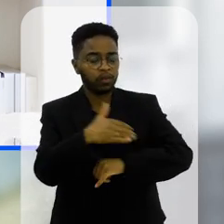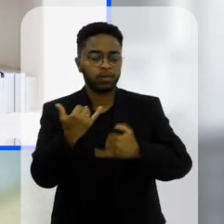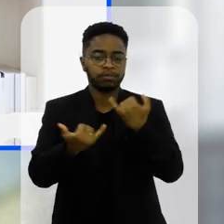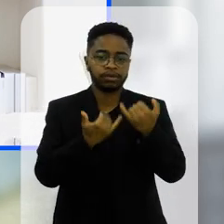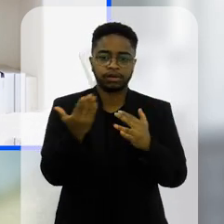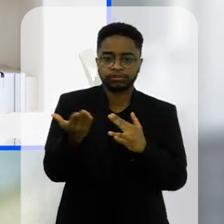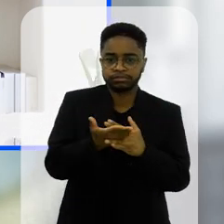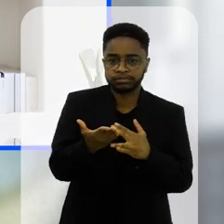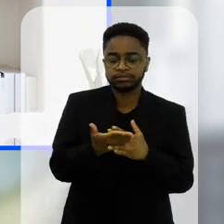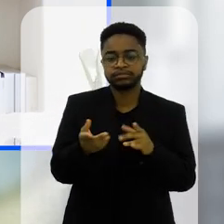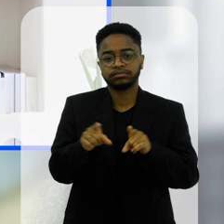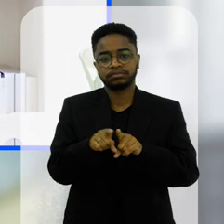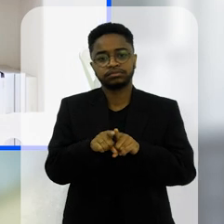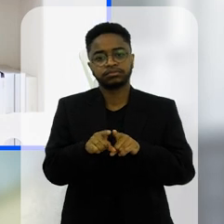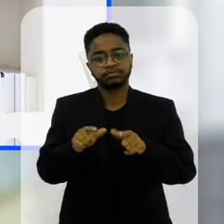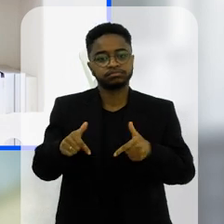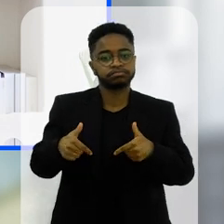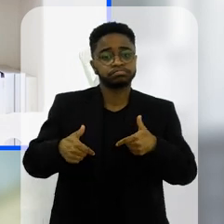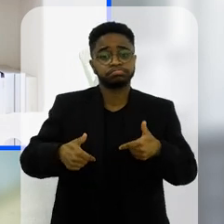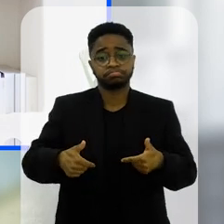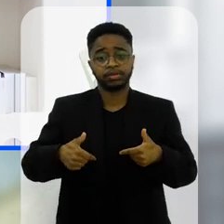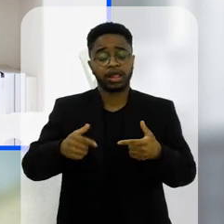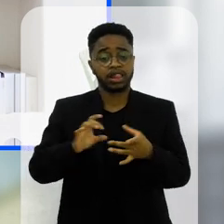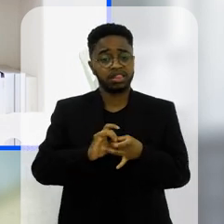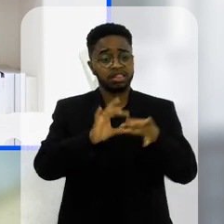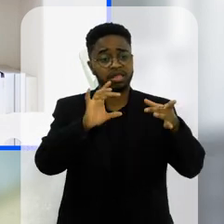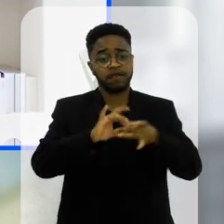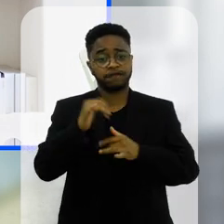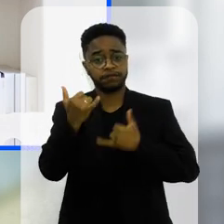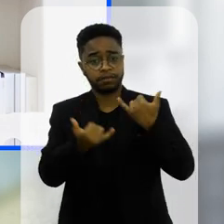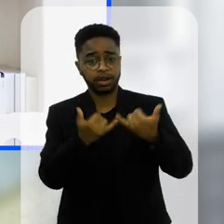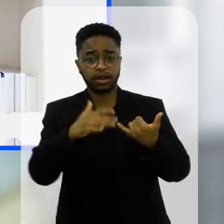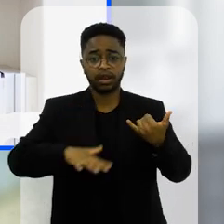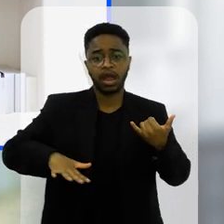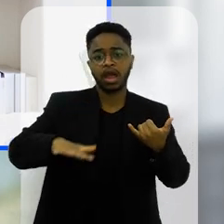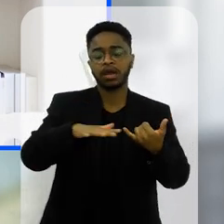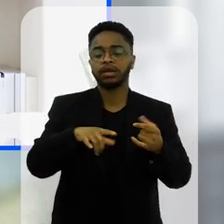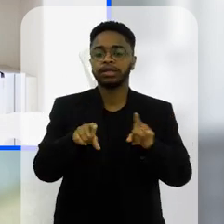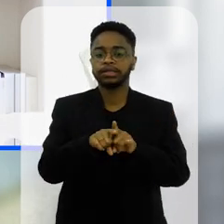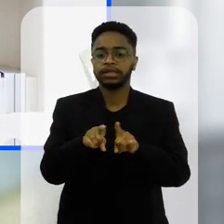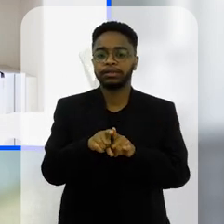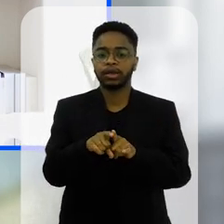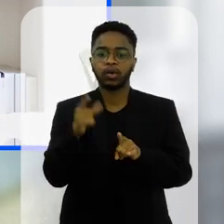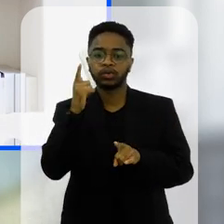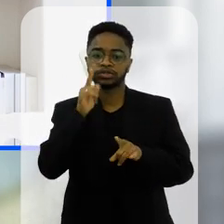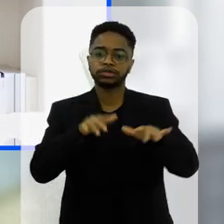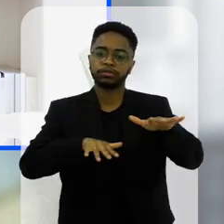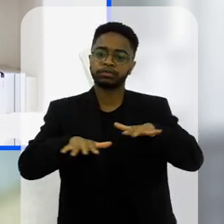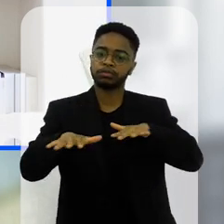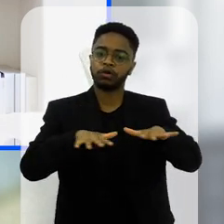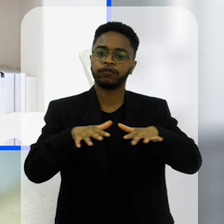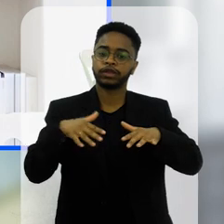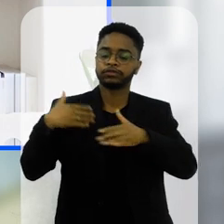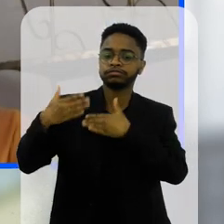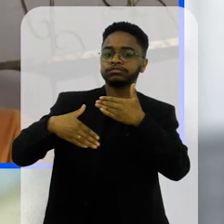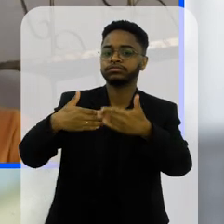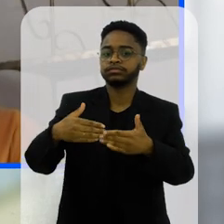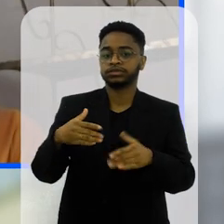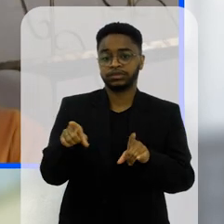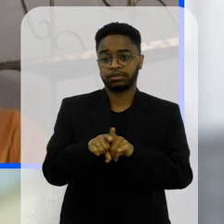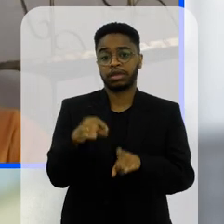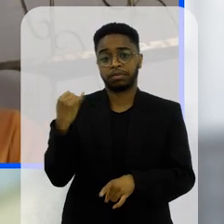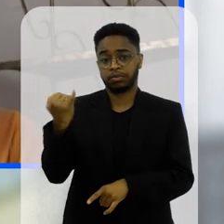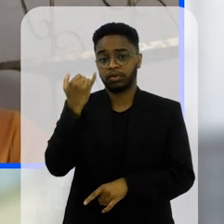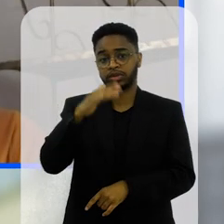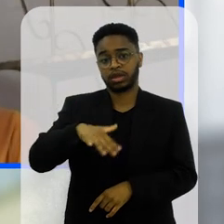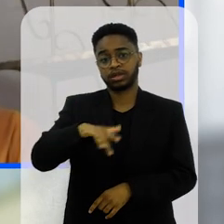recreio né fazendo a sua atividade ao ar livre é desenvolvendo também aí a parte física que também é tão importante